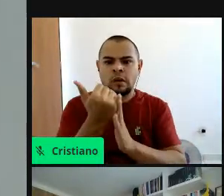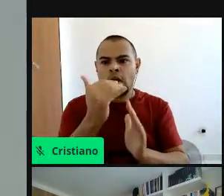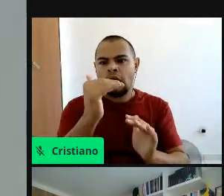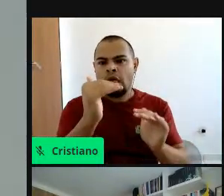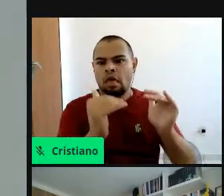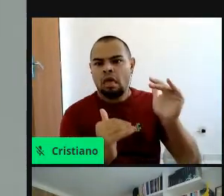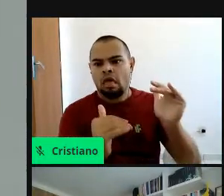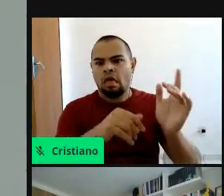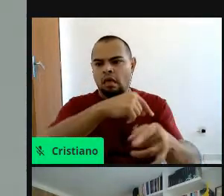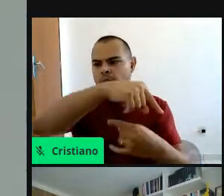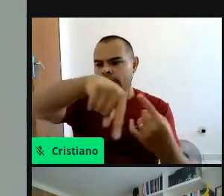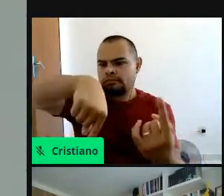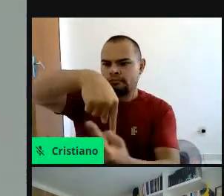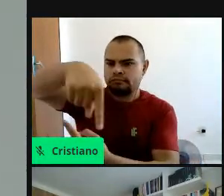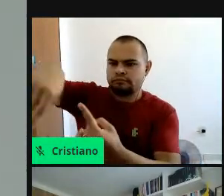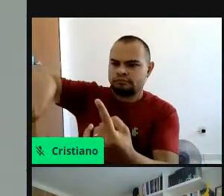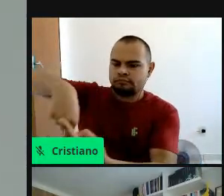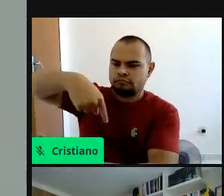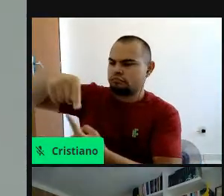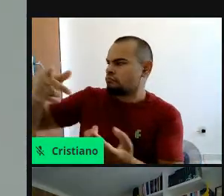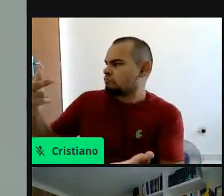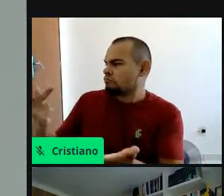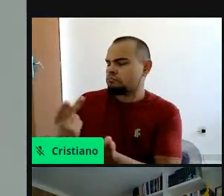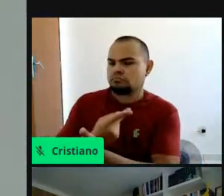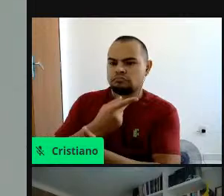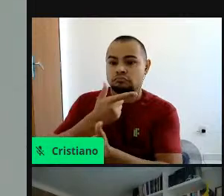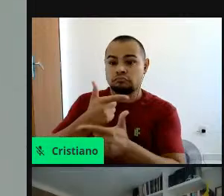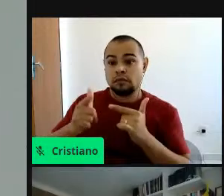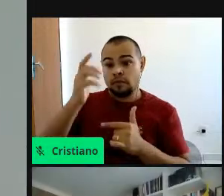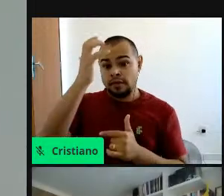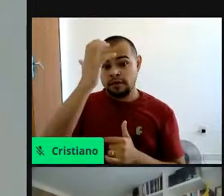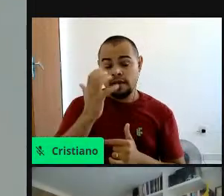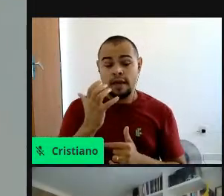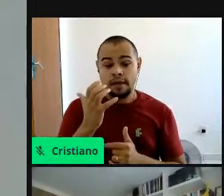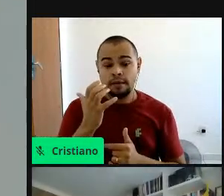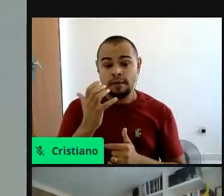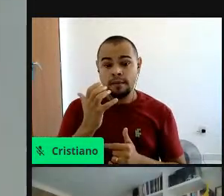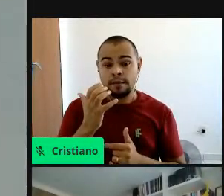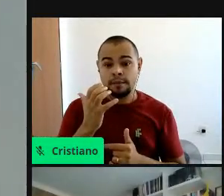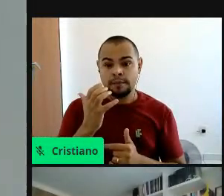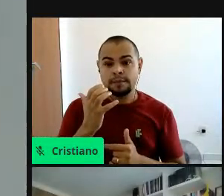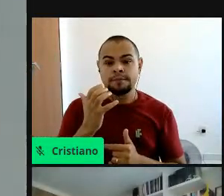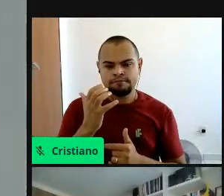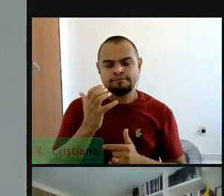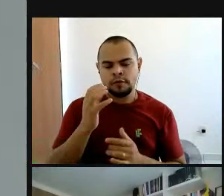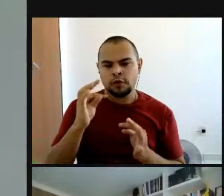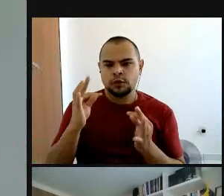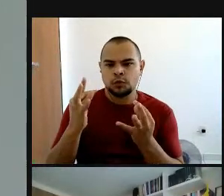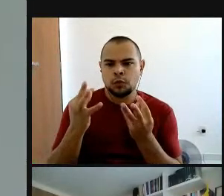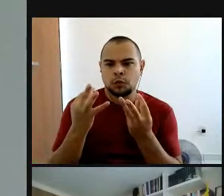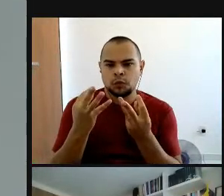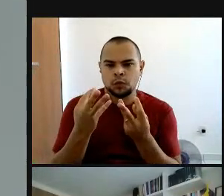aí isso causa impacto, né, reflexos aí, a todos, né, os seres vivos.